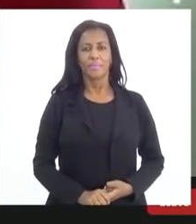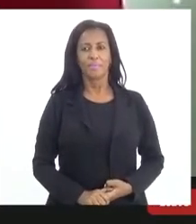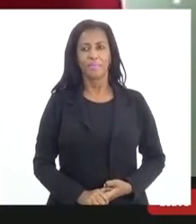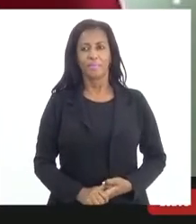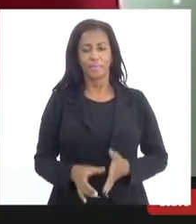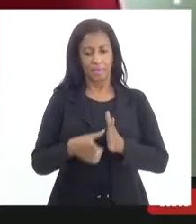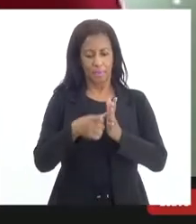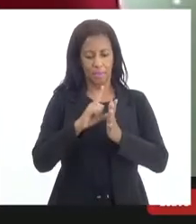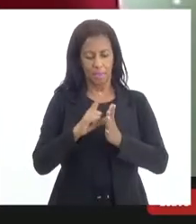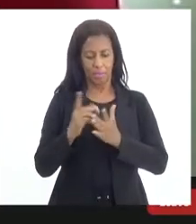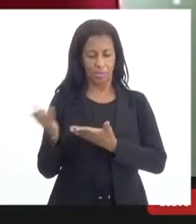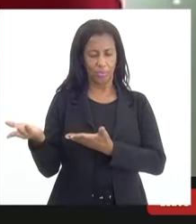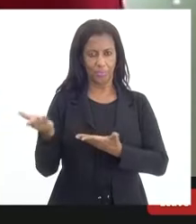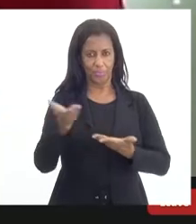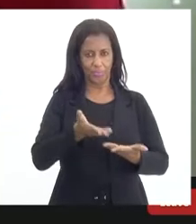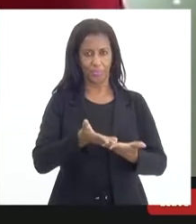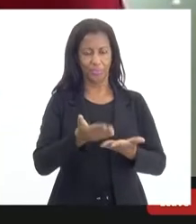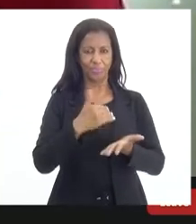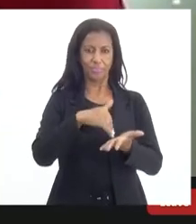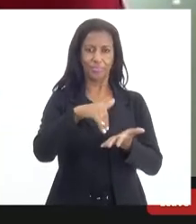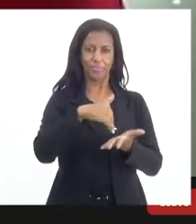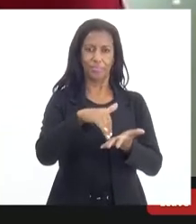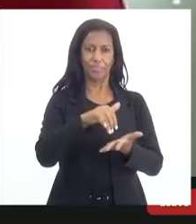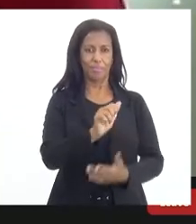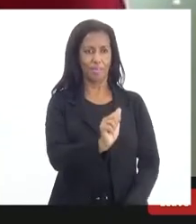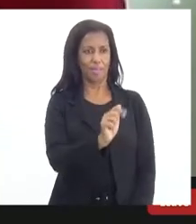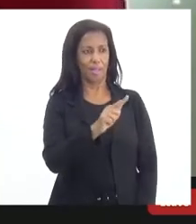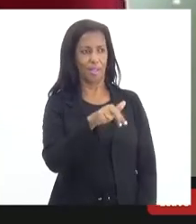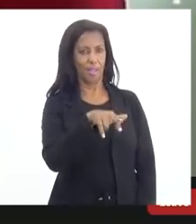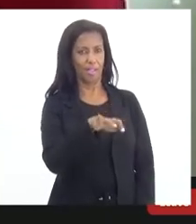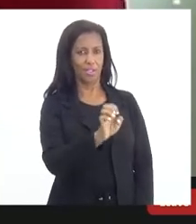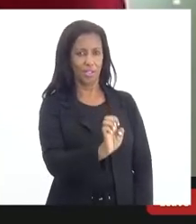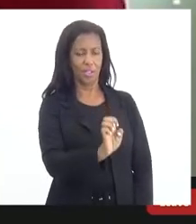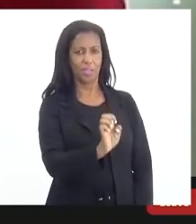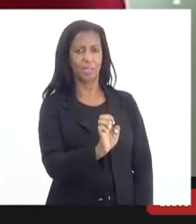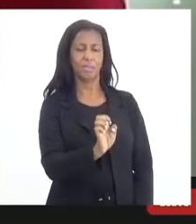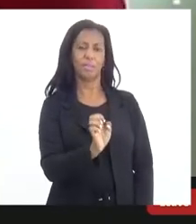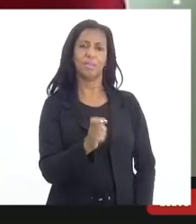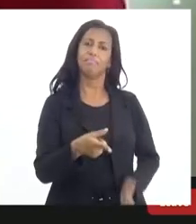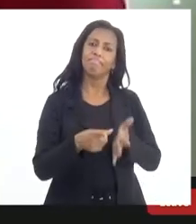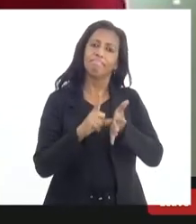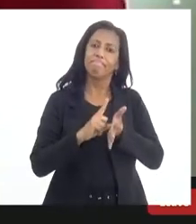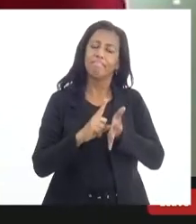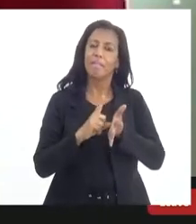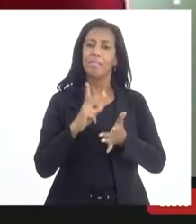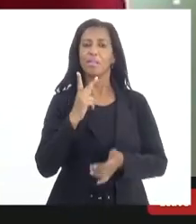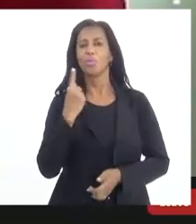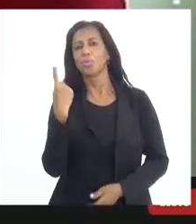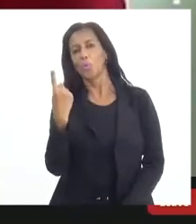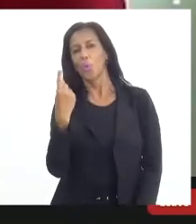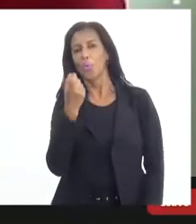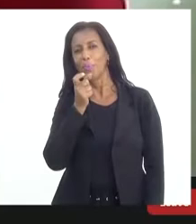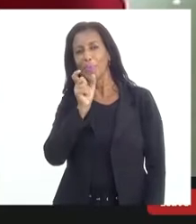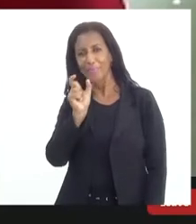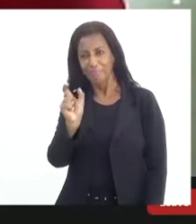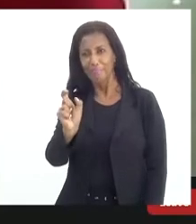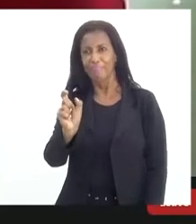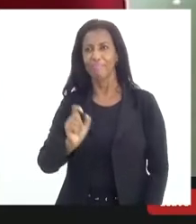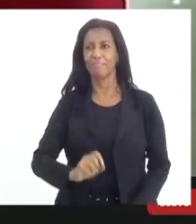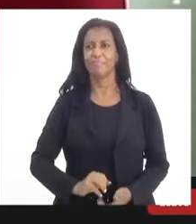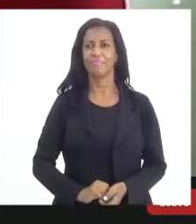E, antes de passar a palavra ao secretário Alexandre Kiep, eu quero fazer um registro, deputado Valdeck,